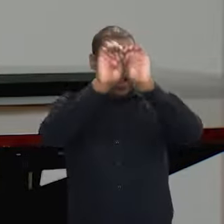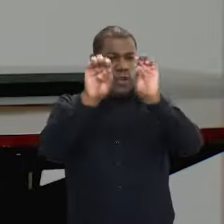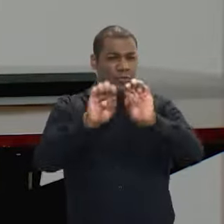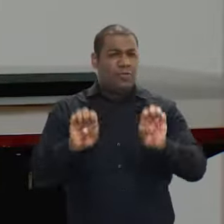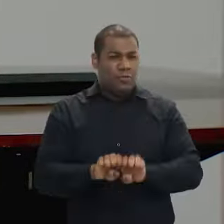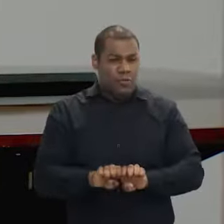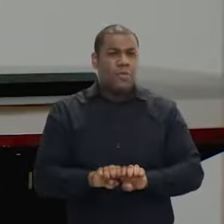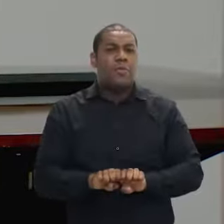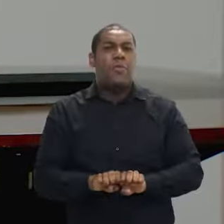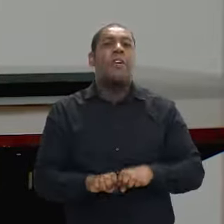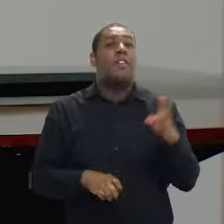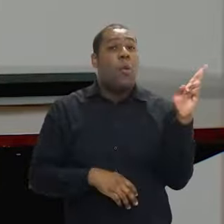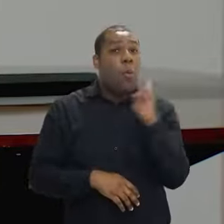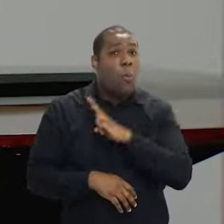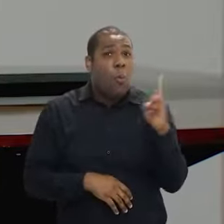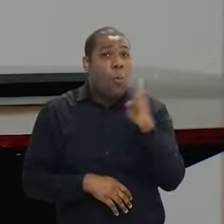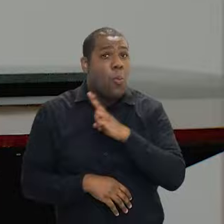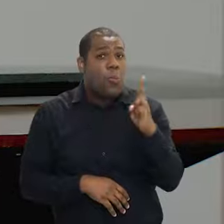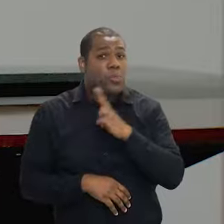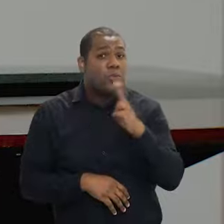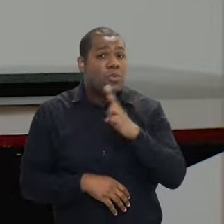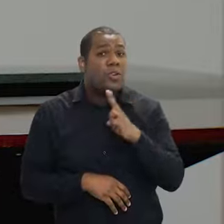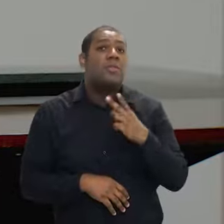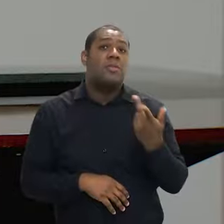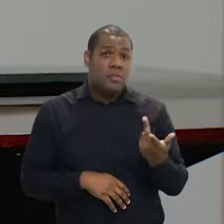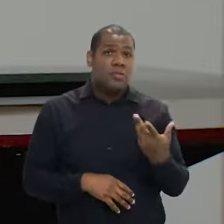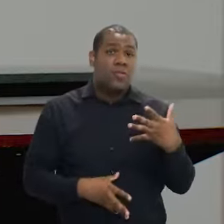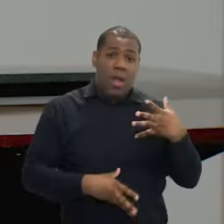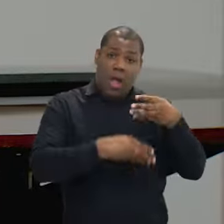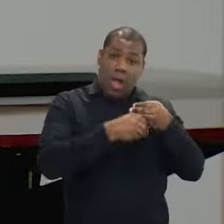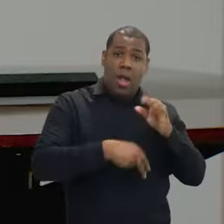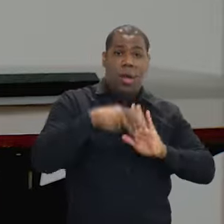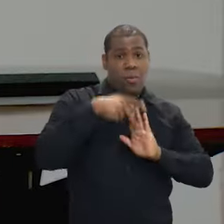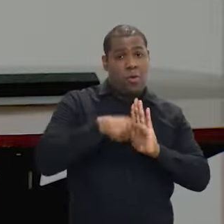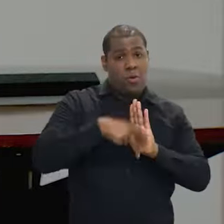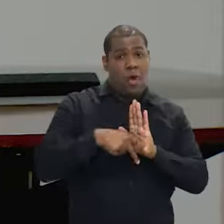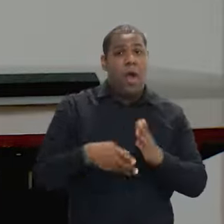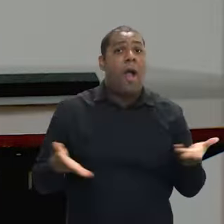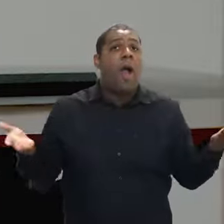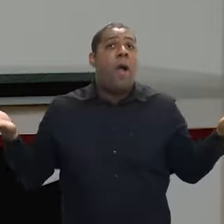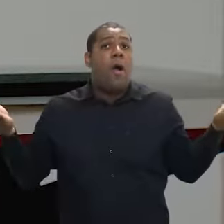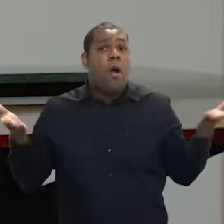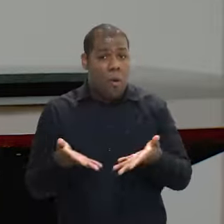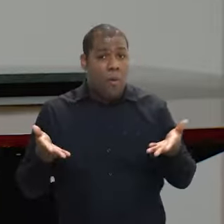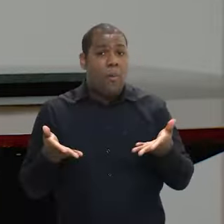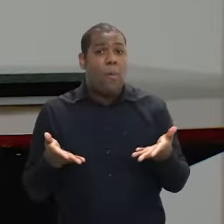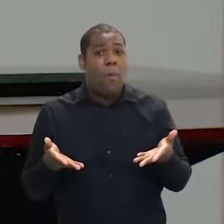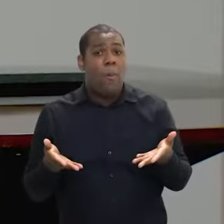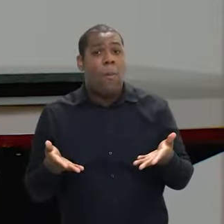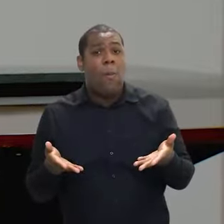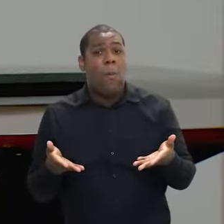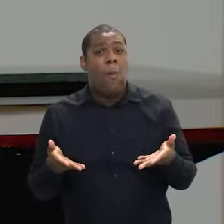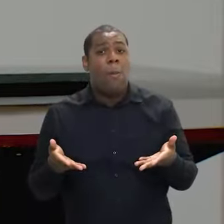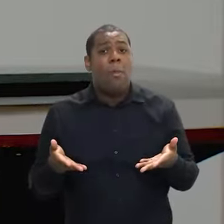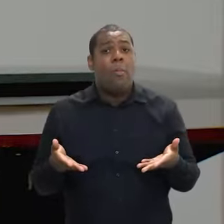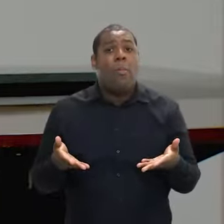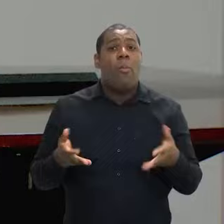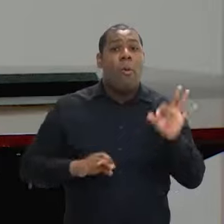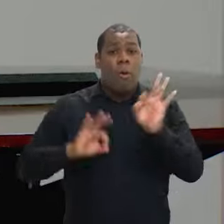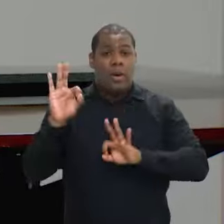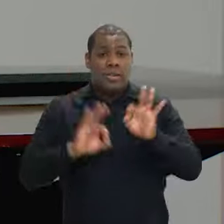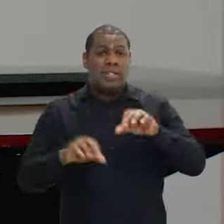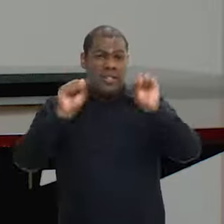mais estruturantes e também mais emergenciais para o programa. E agora, nós vamos efetivamente